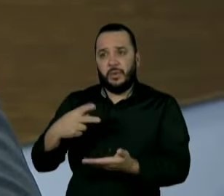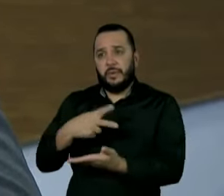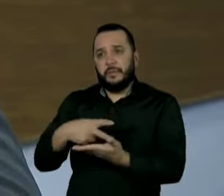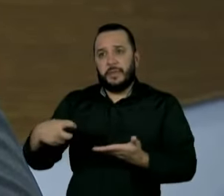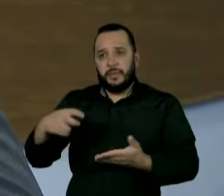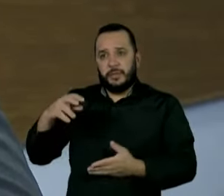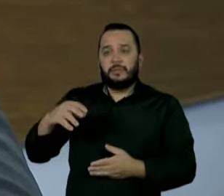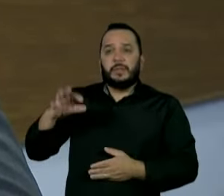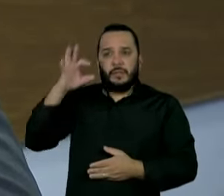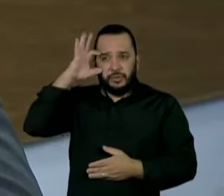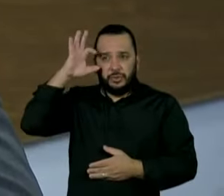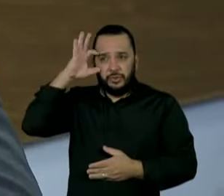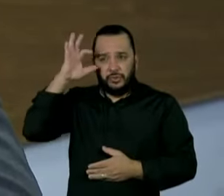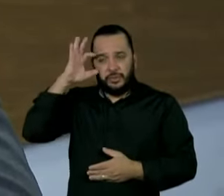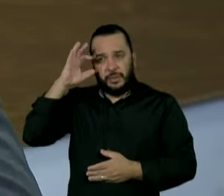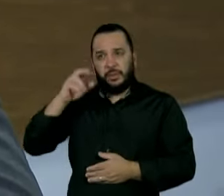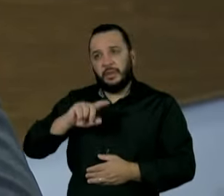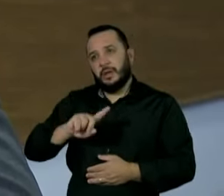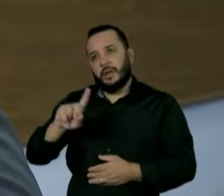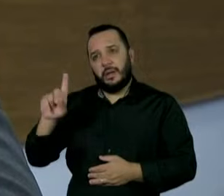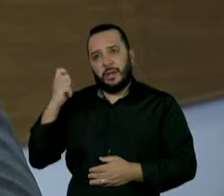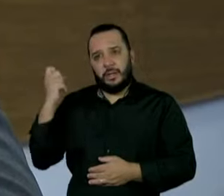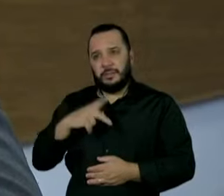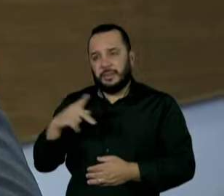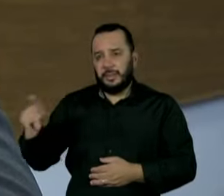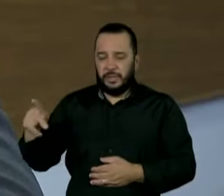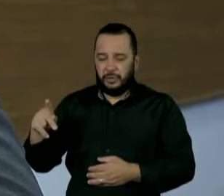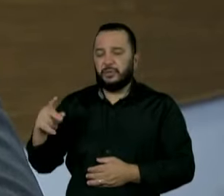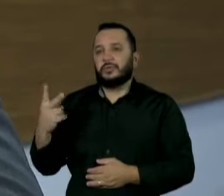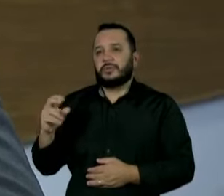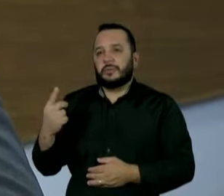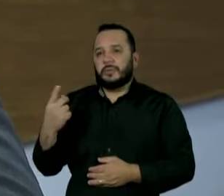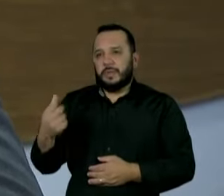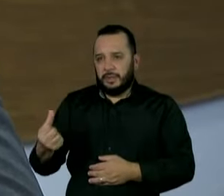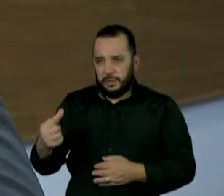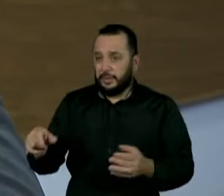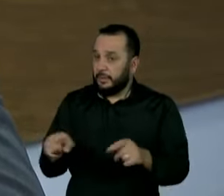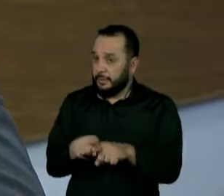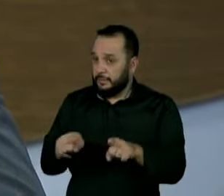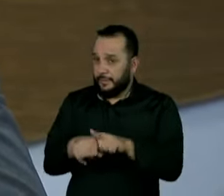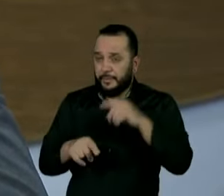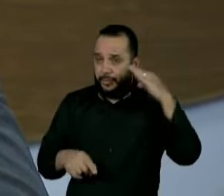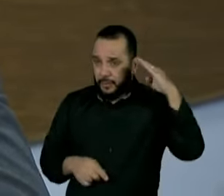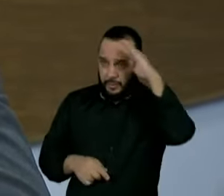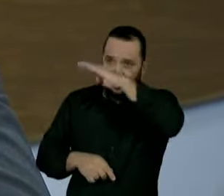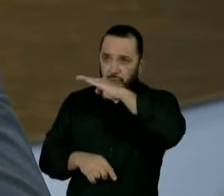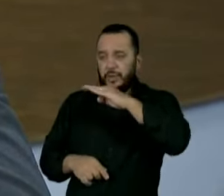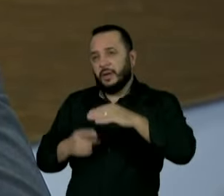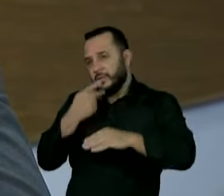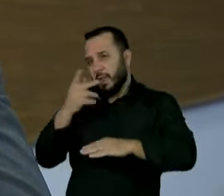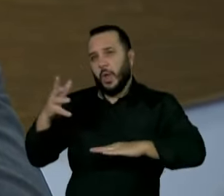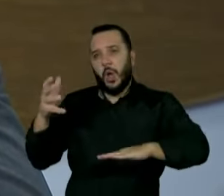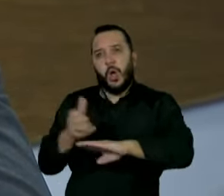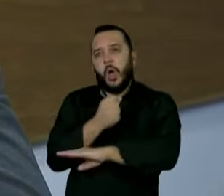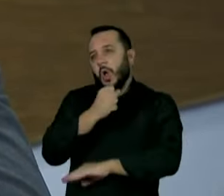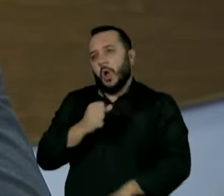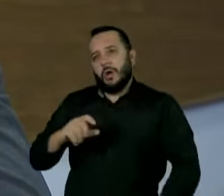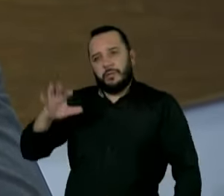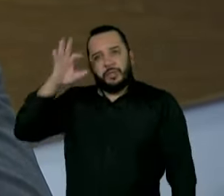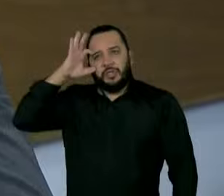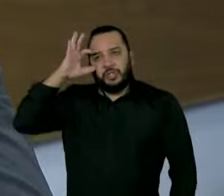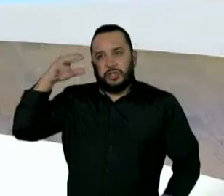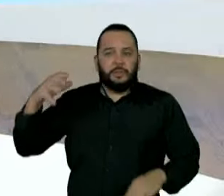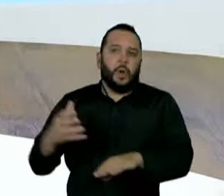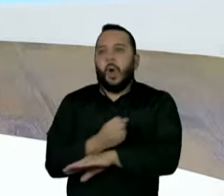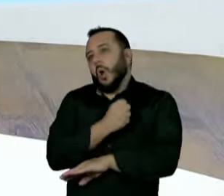Dilma em 2016. Agora, o ex-presidente Lula, nessa pré-campanha, continua a falar em golpe, que a Dilma sofreu um golpe,